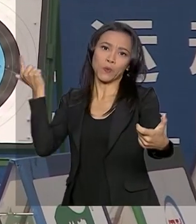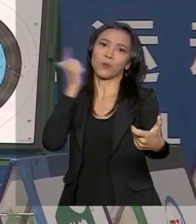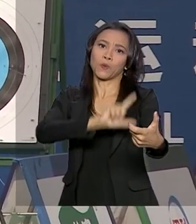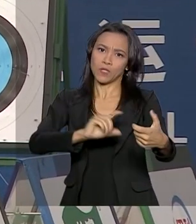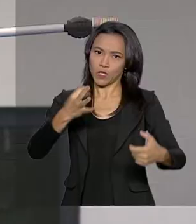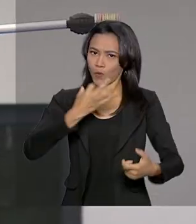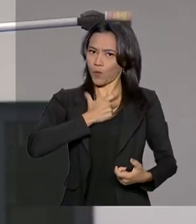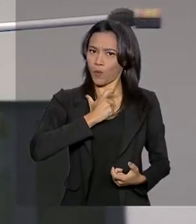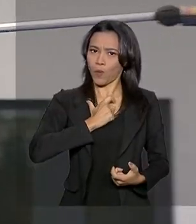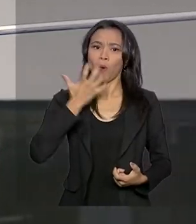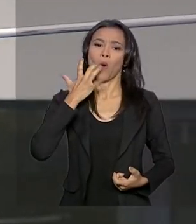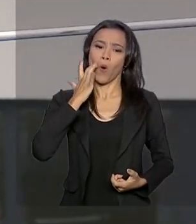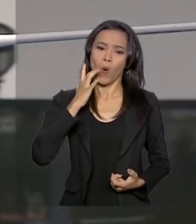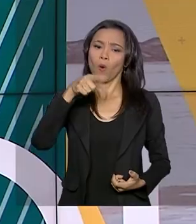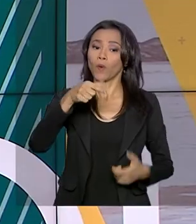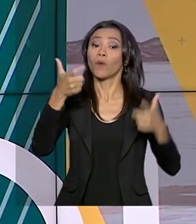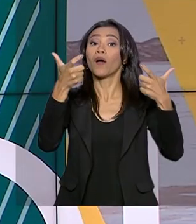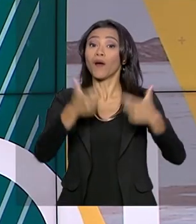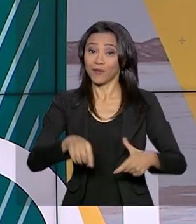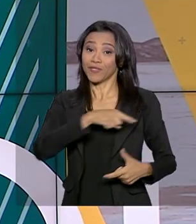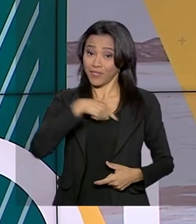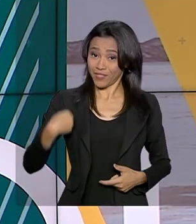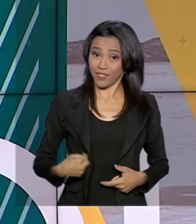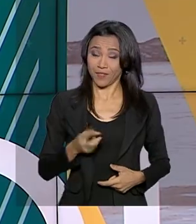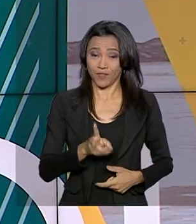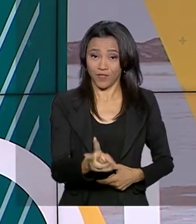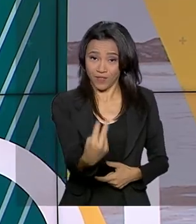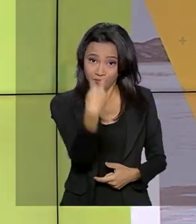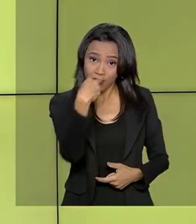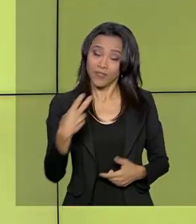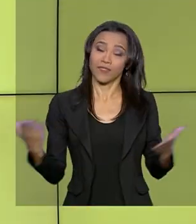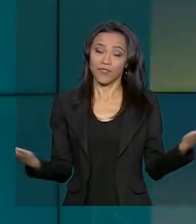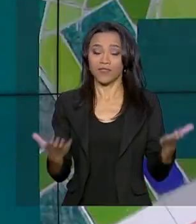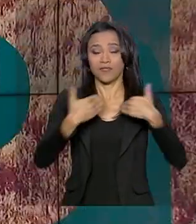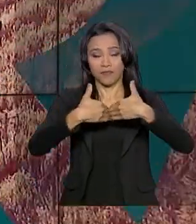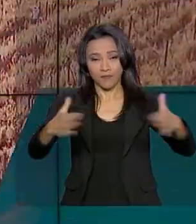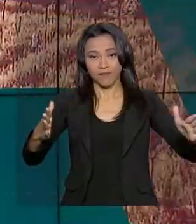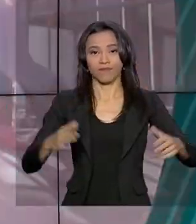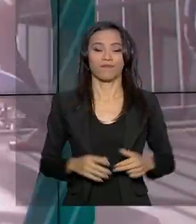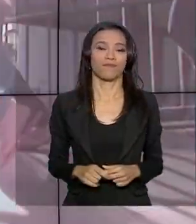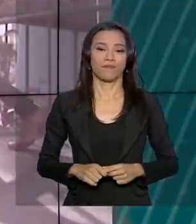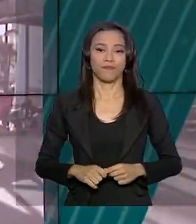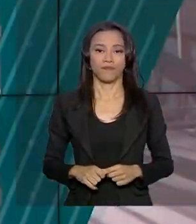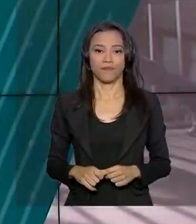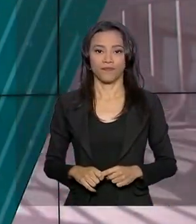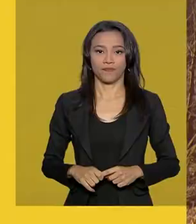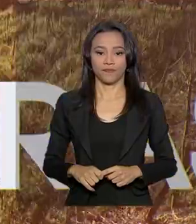Mundiais Militares na China. Fique com a gente, o Brasil em Dia já está no ar.